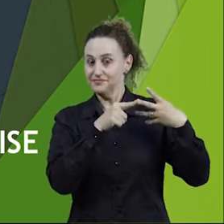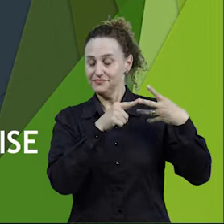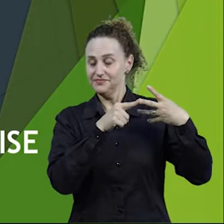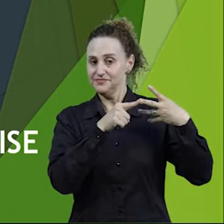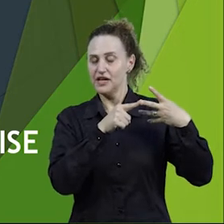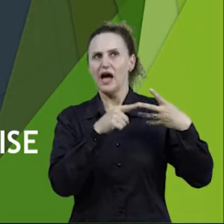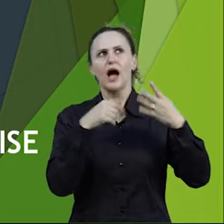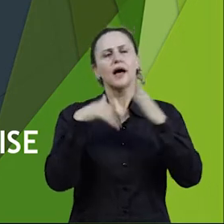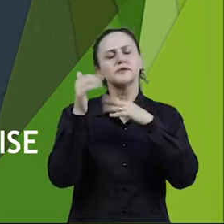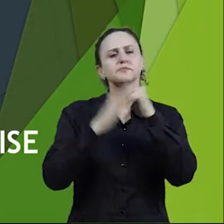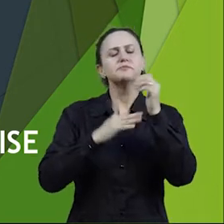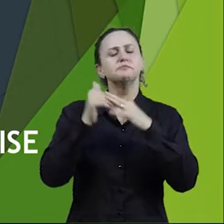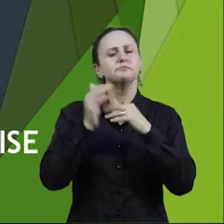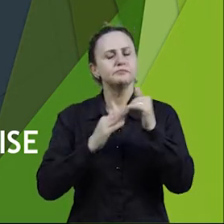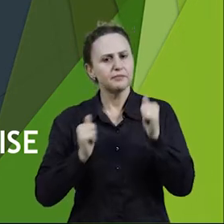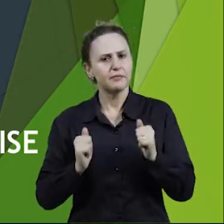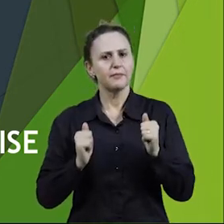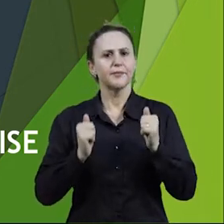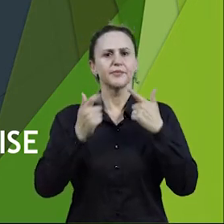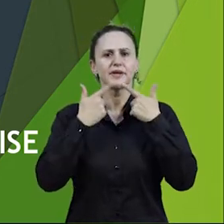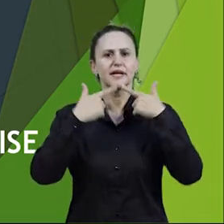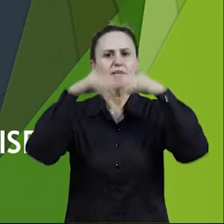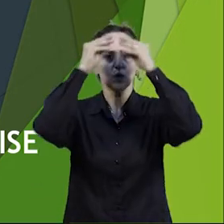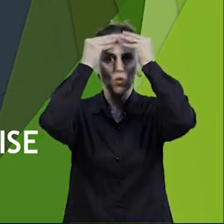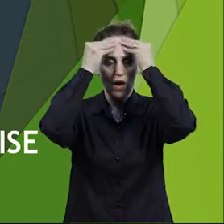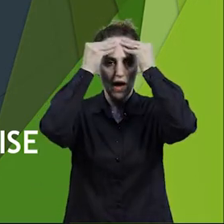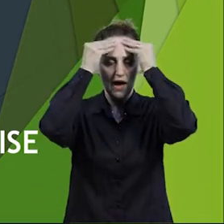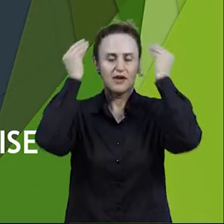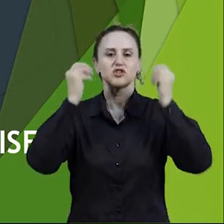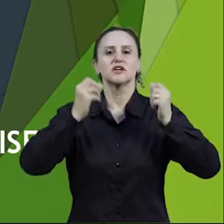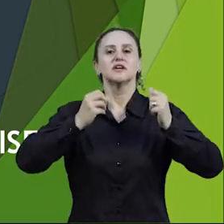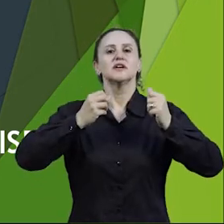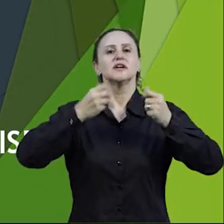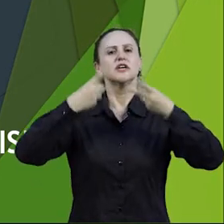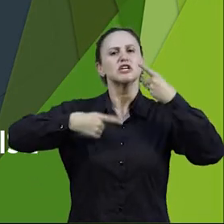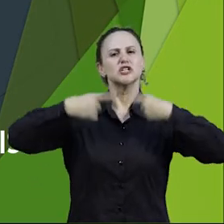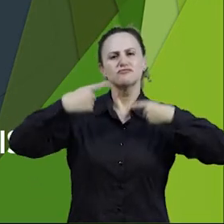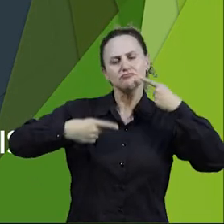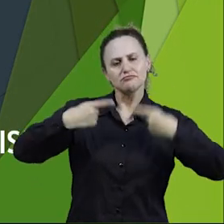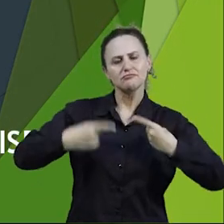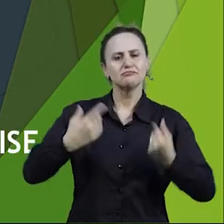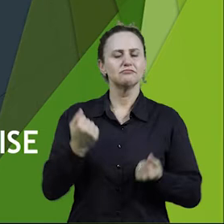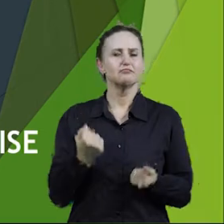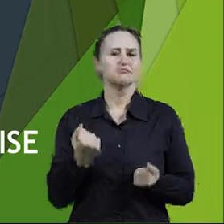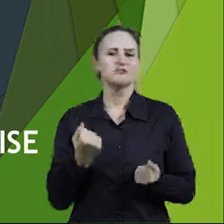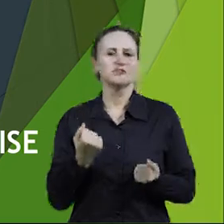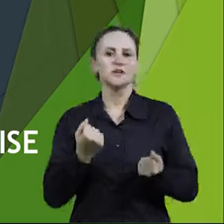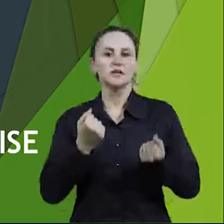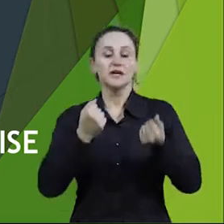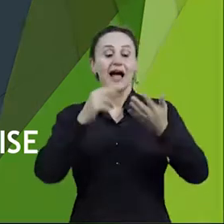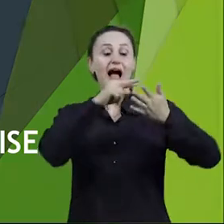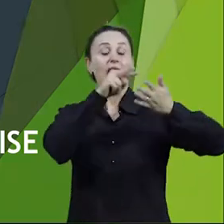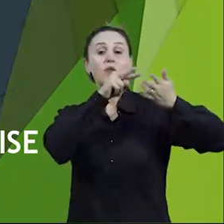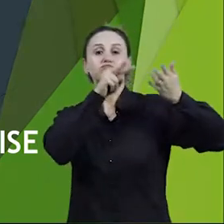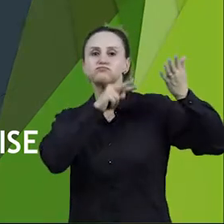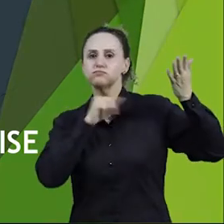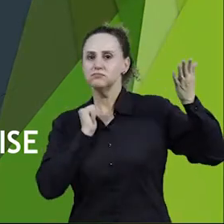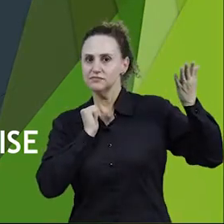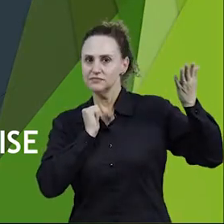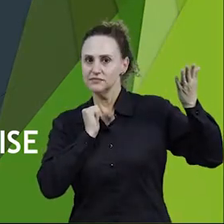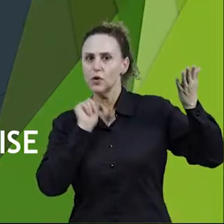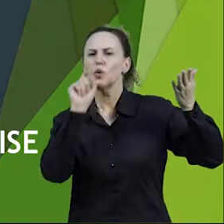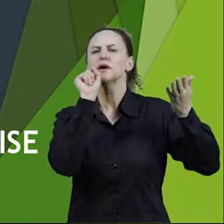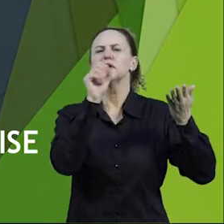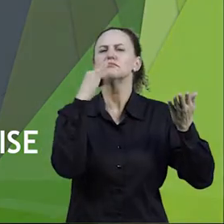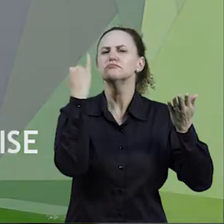percurso dessas práticas de linguagem, essas práticas discursivas, gente vai começar falando de leitura, né? Lembrando, ó, o que é